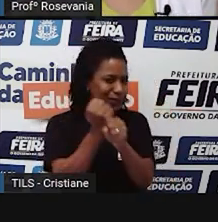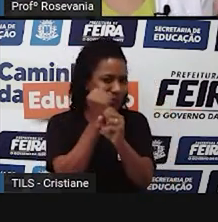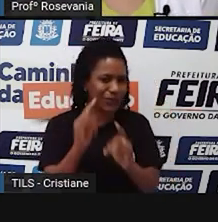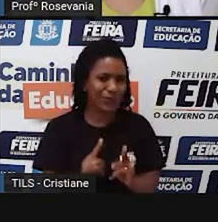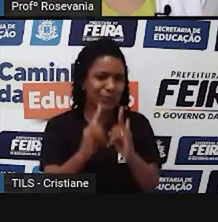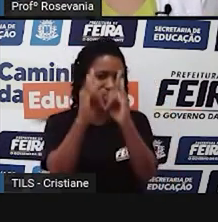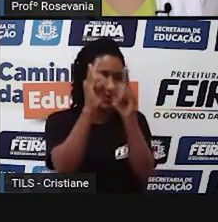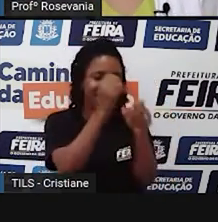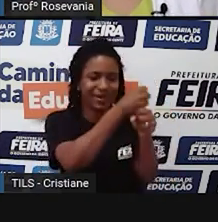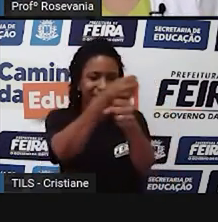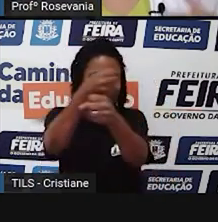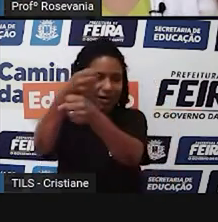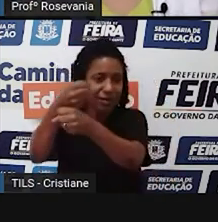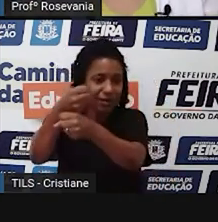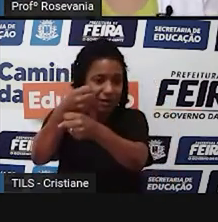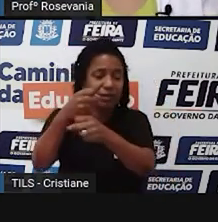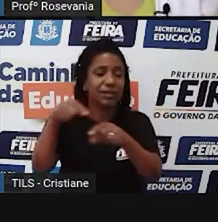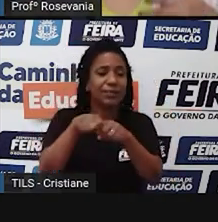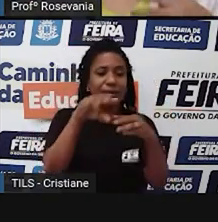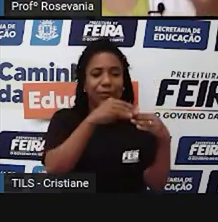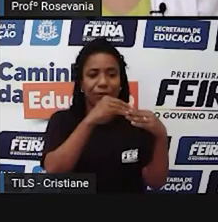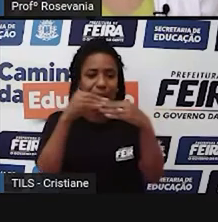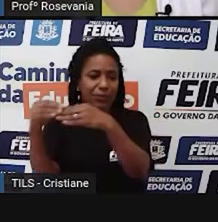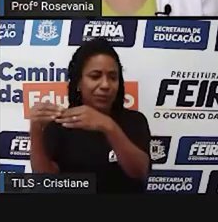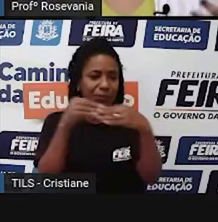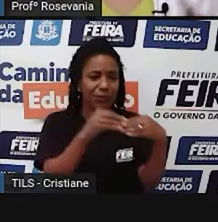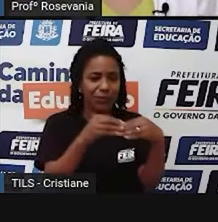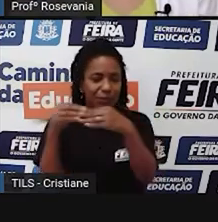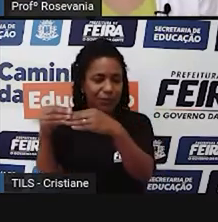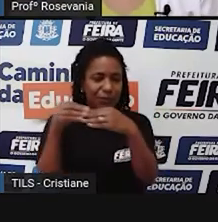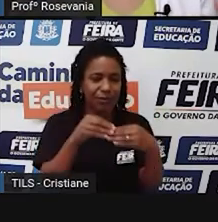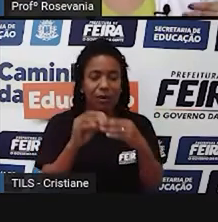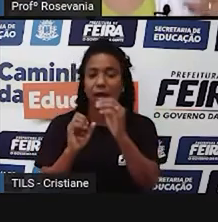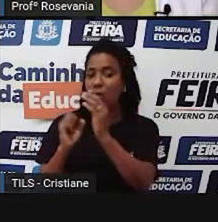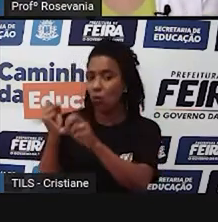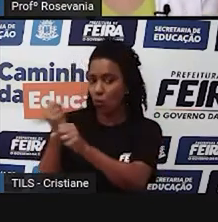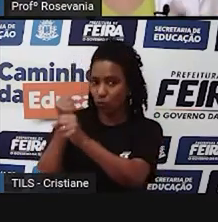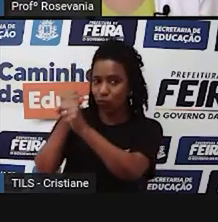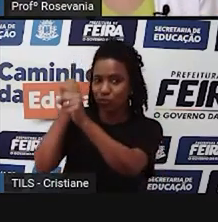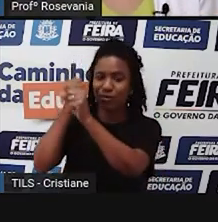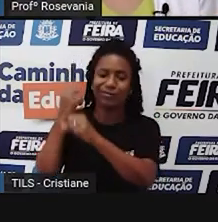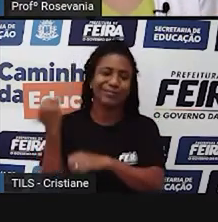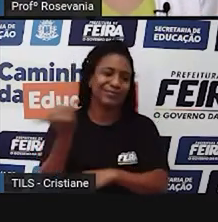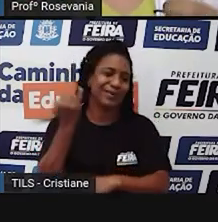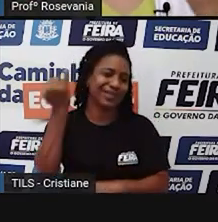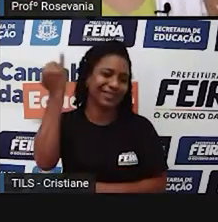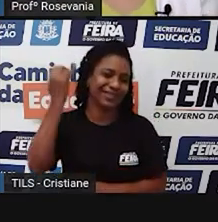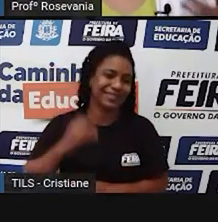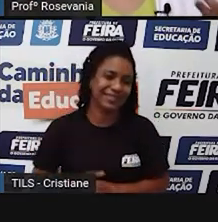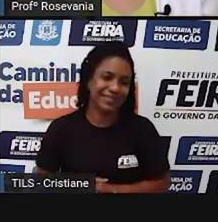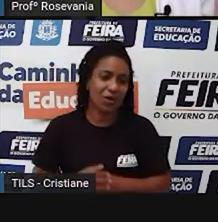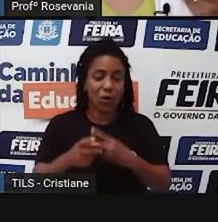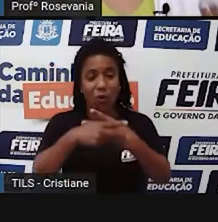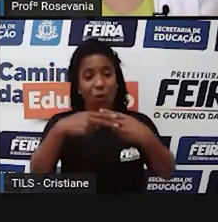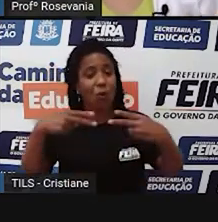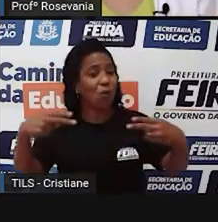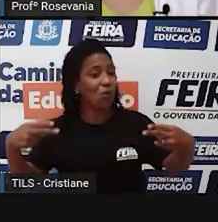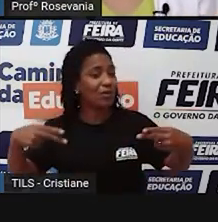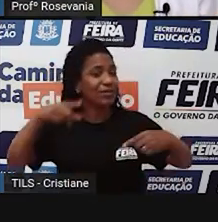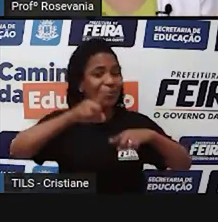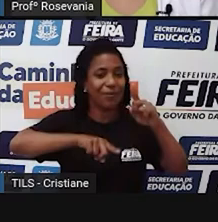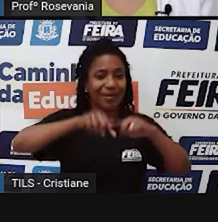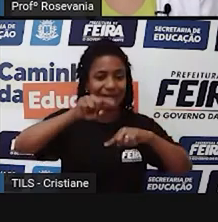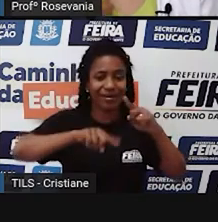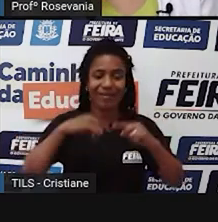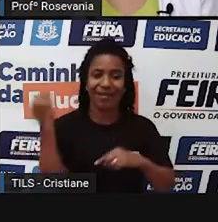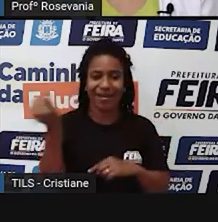até para que eu tenha esse transporte das mercadorias, ou dos produtos, outras matérias-primas, eu preciso também da indústria da